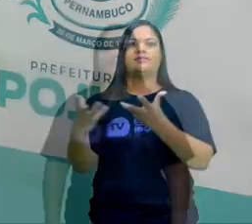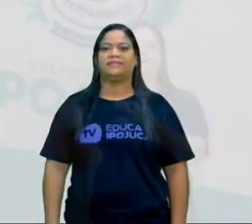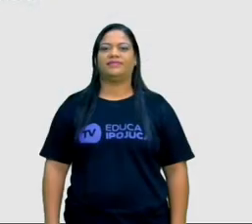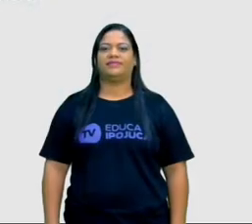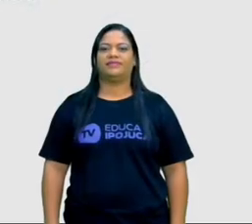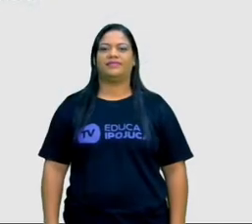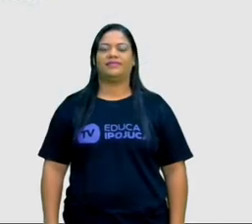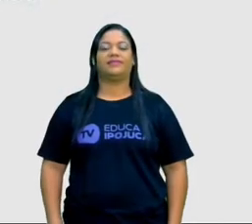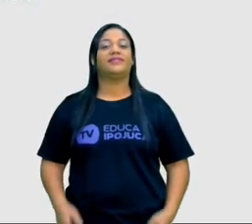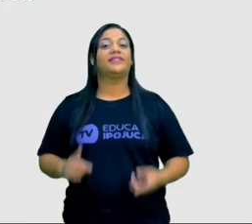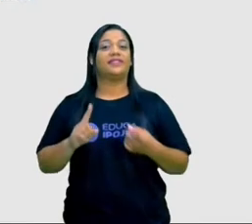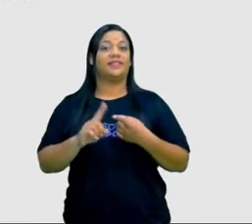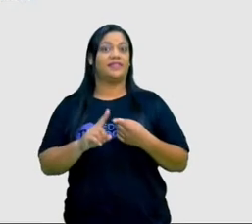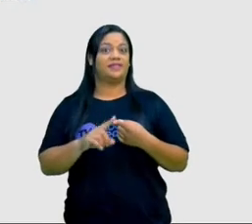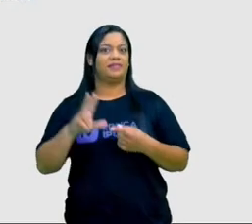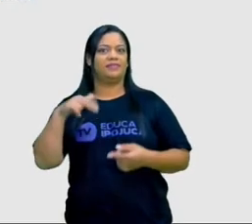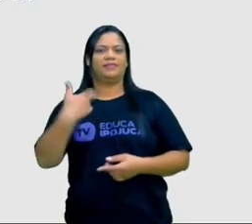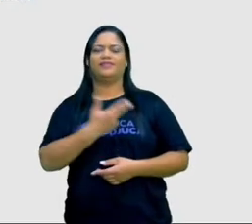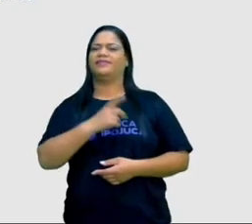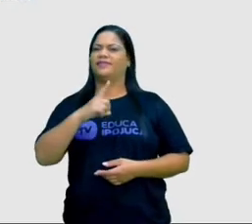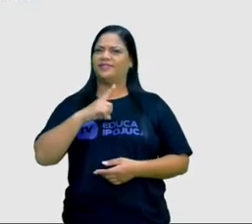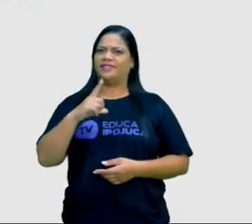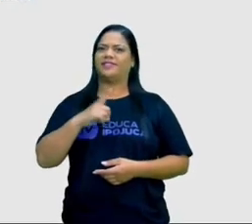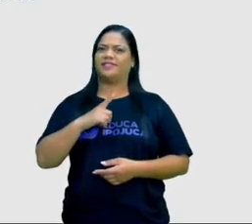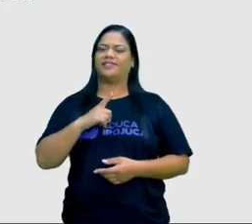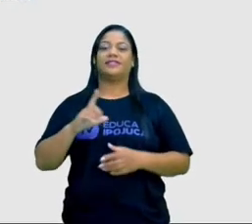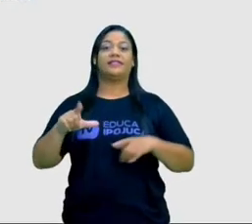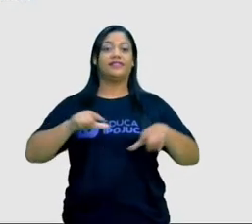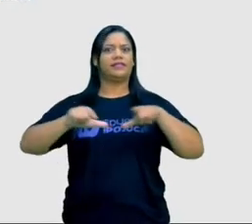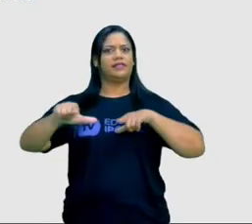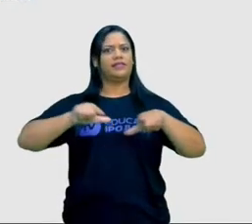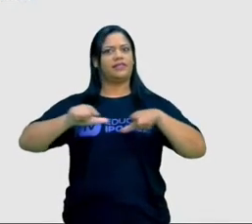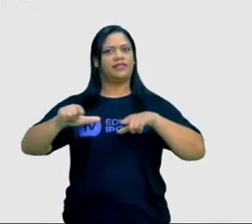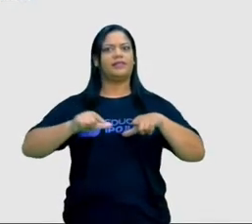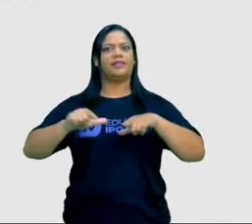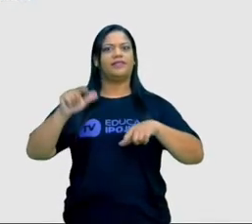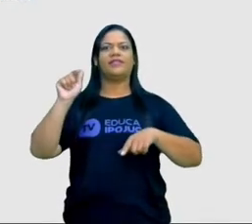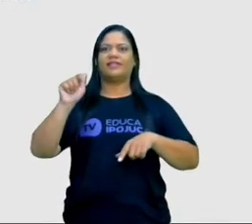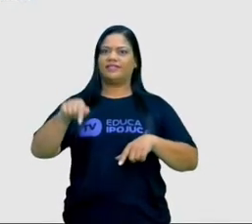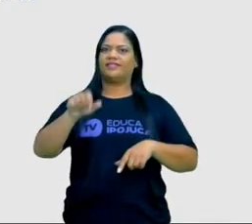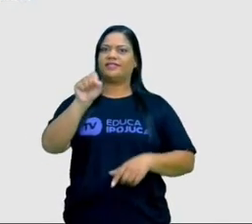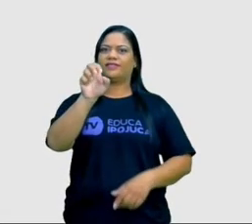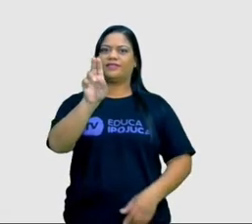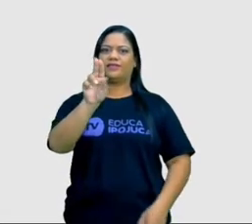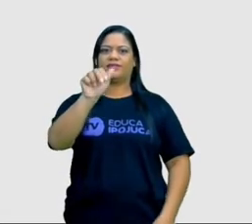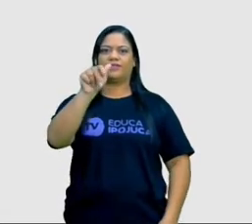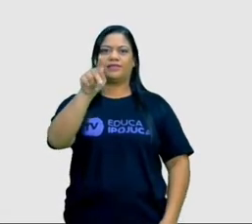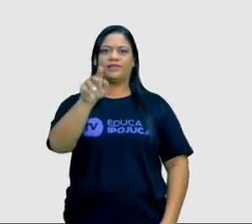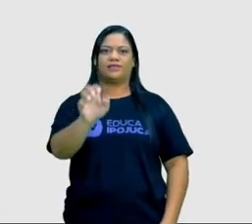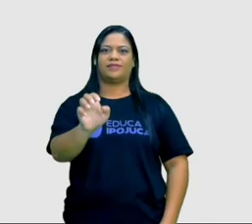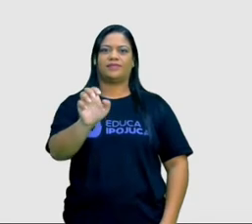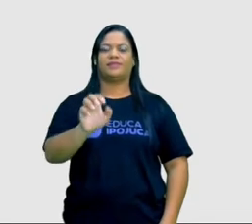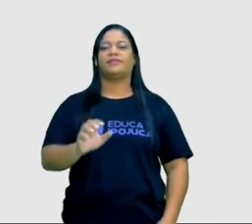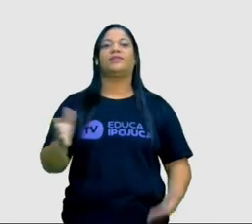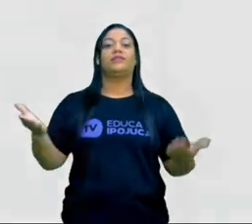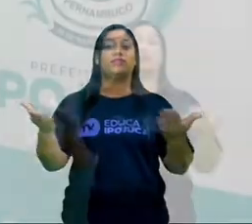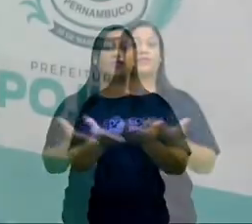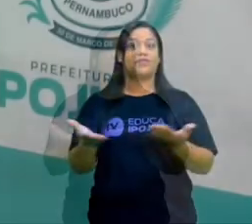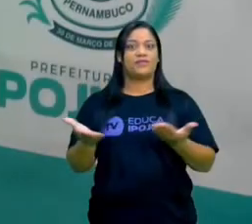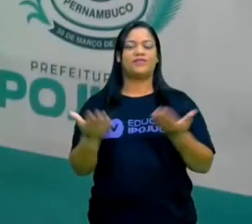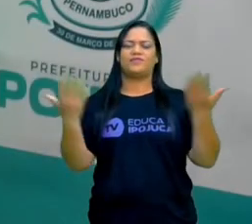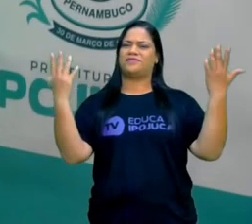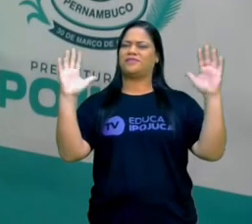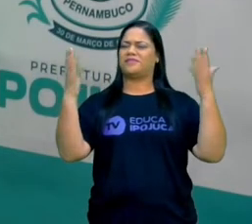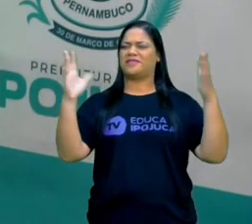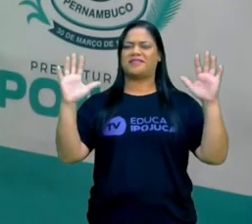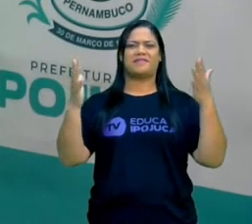gente. E também a gente tem a fonte de emprego aqui no Portuário de Suape. Hoje os parabéns